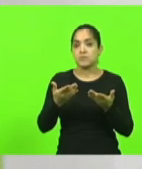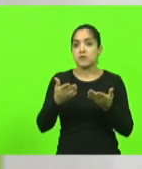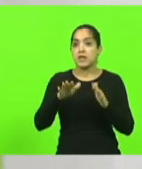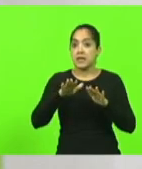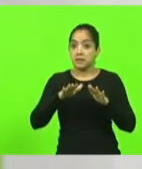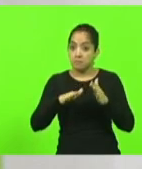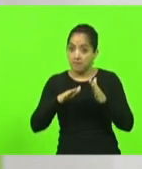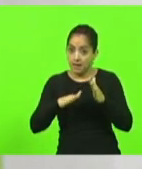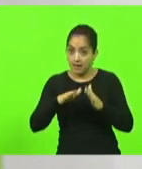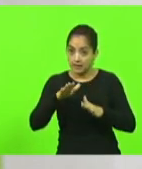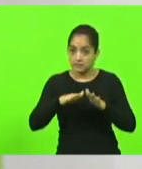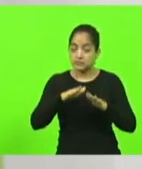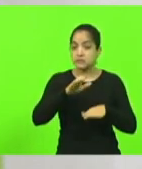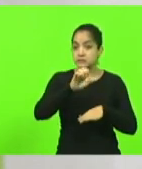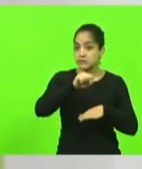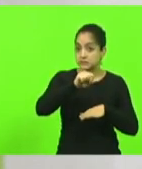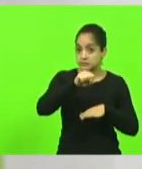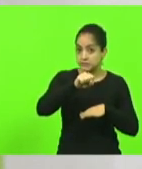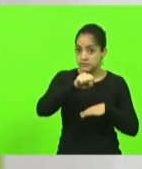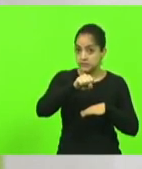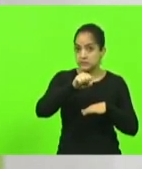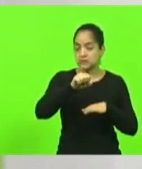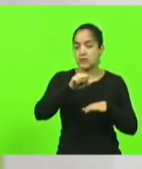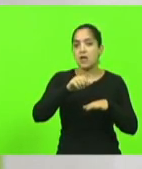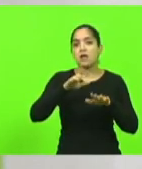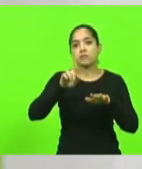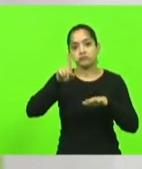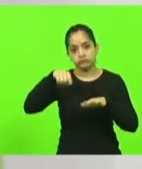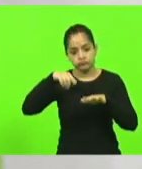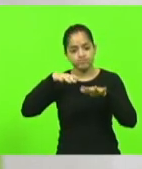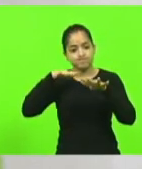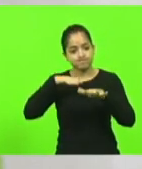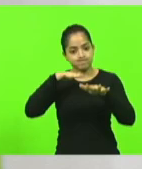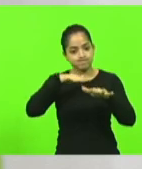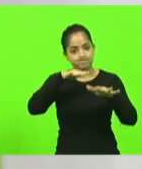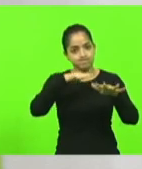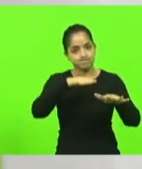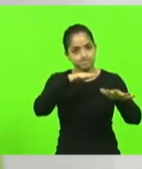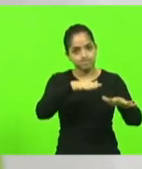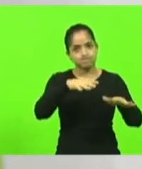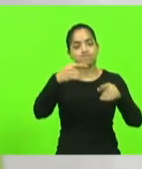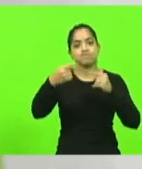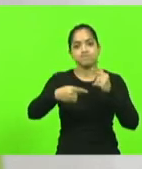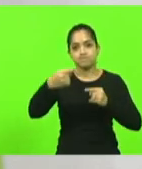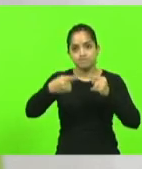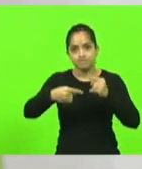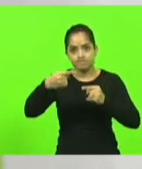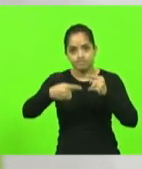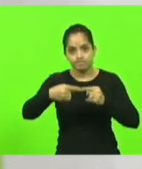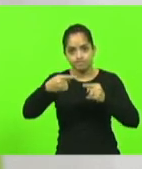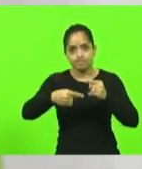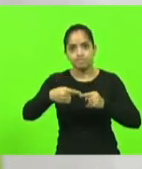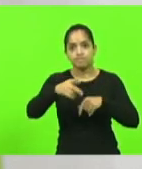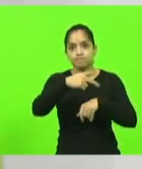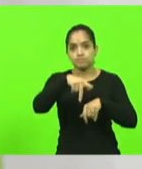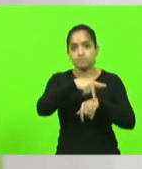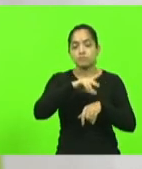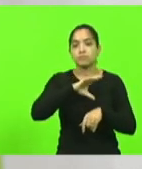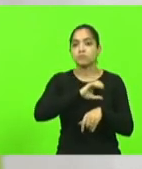sim. É um movimento político, é um movimento cívico e um movimento patriótico.